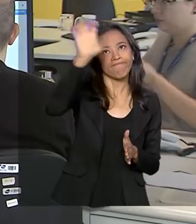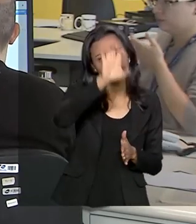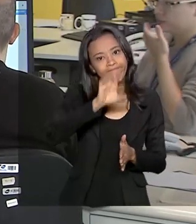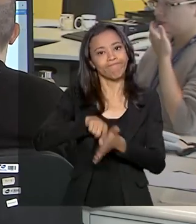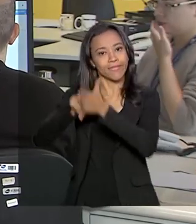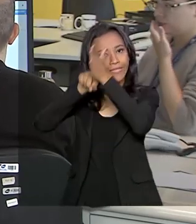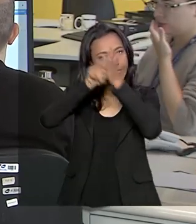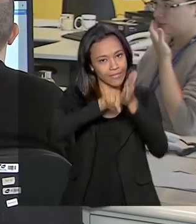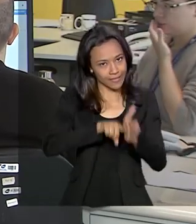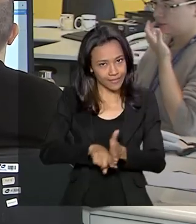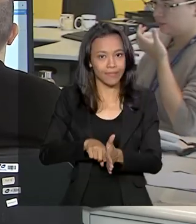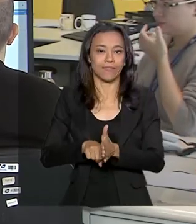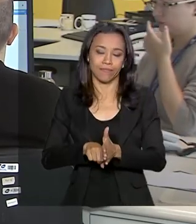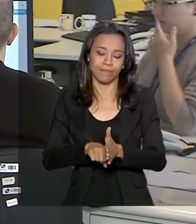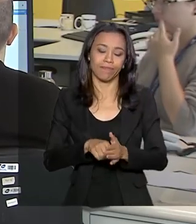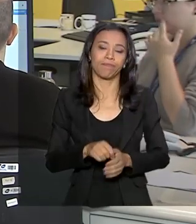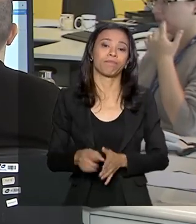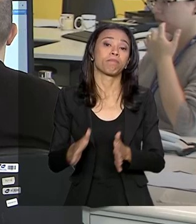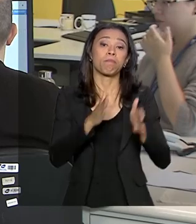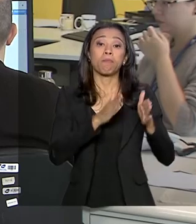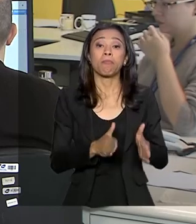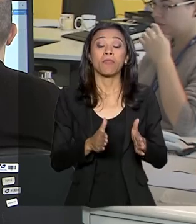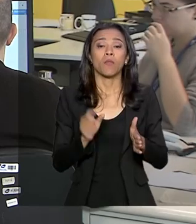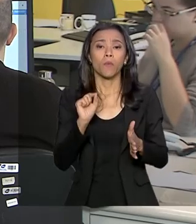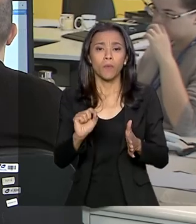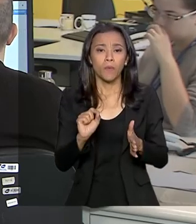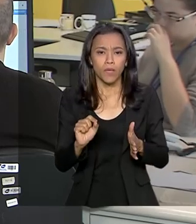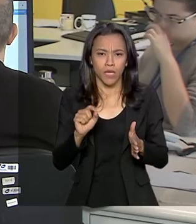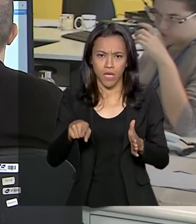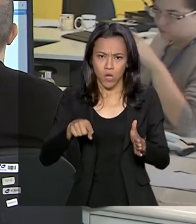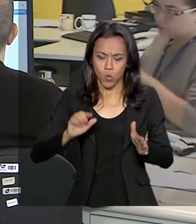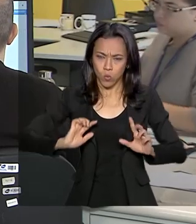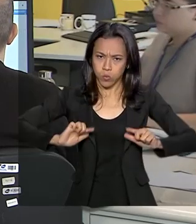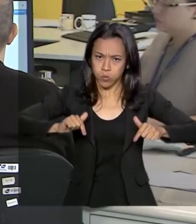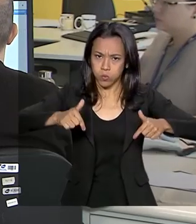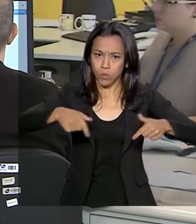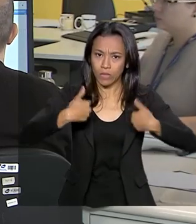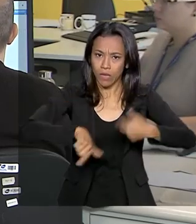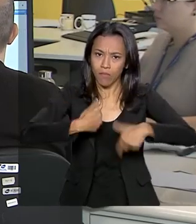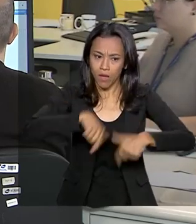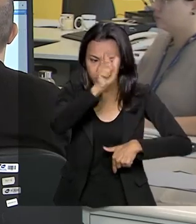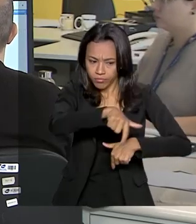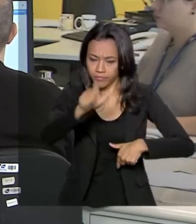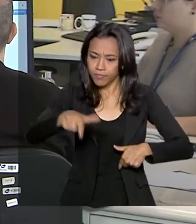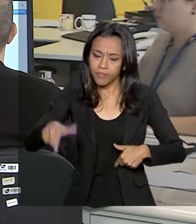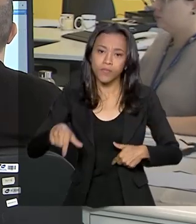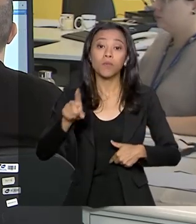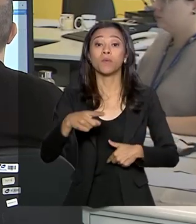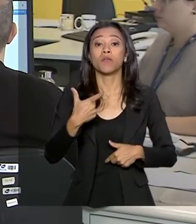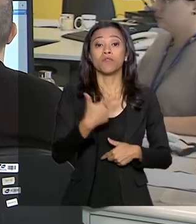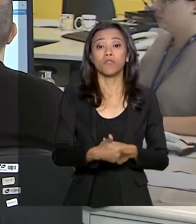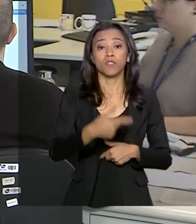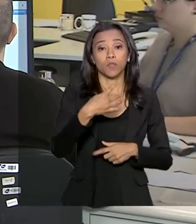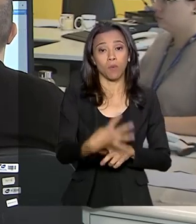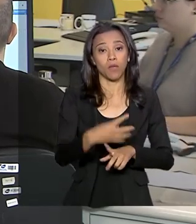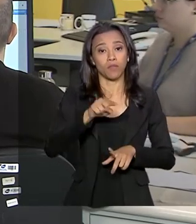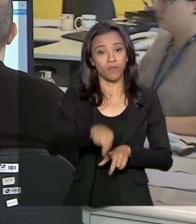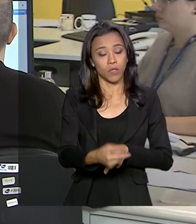permaneceu estável nas demais. A subutilização da força de trabalho fechou o semestre em 24